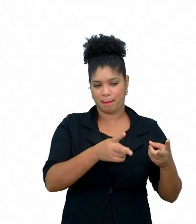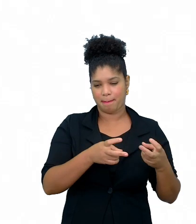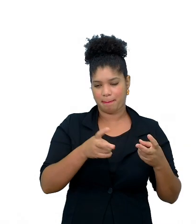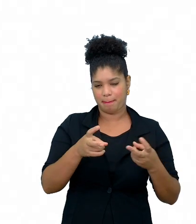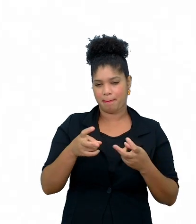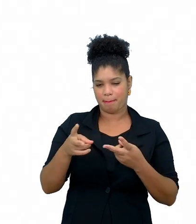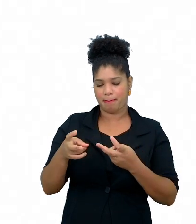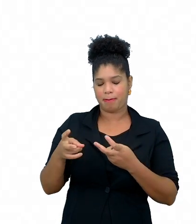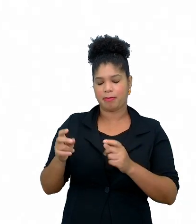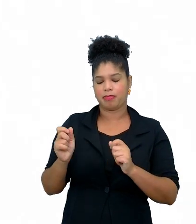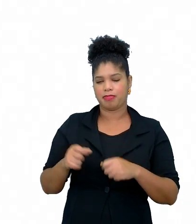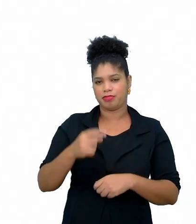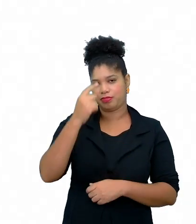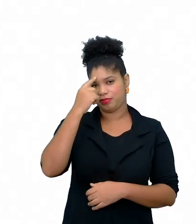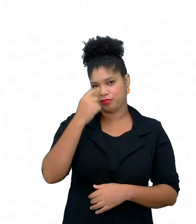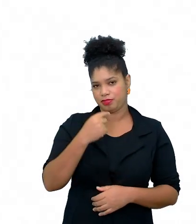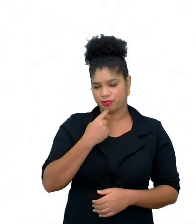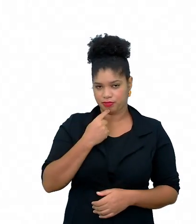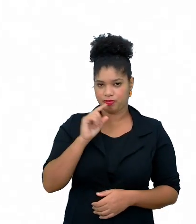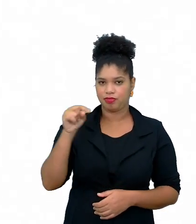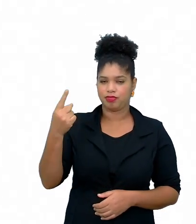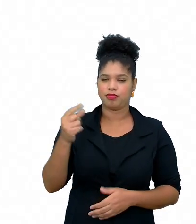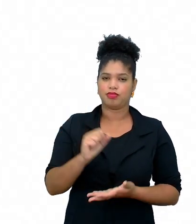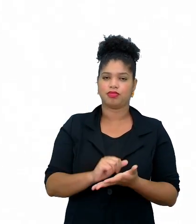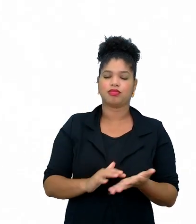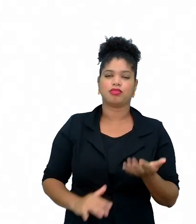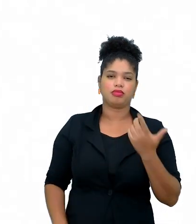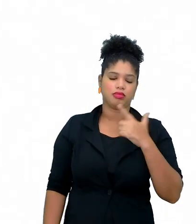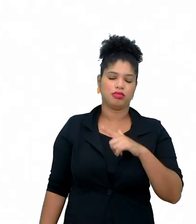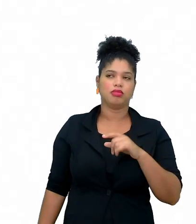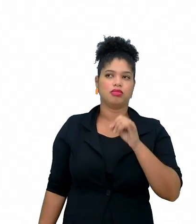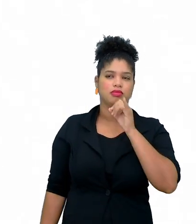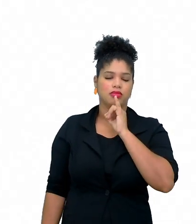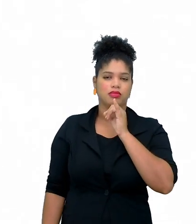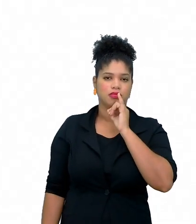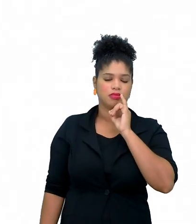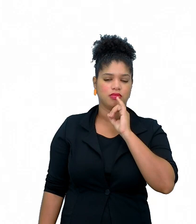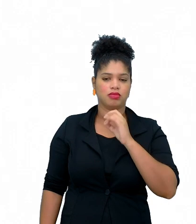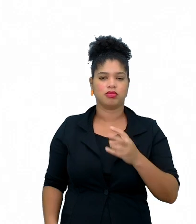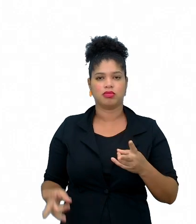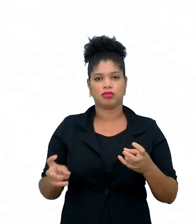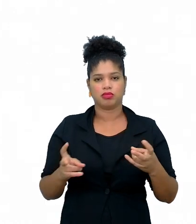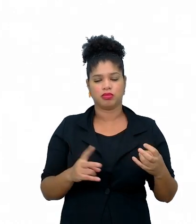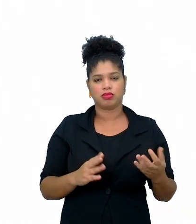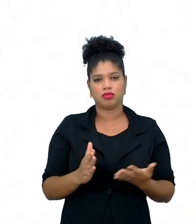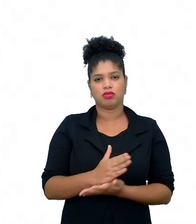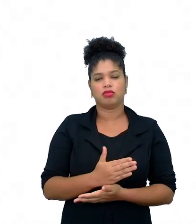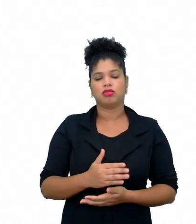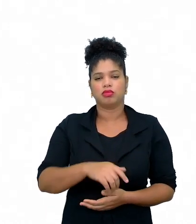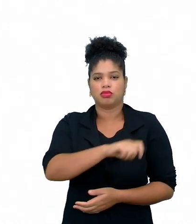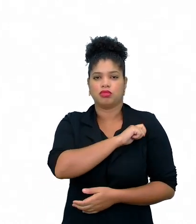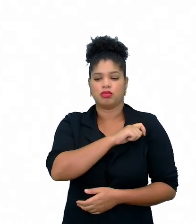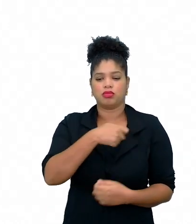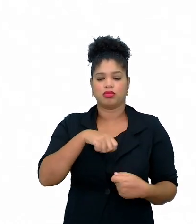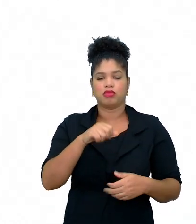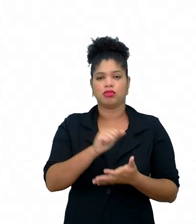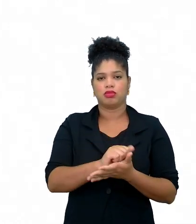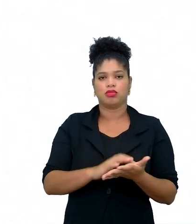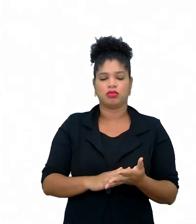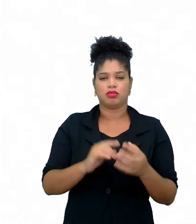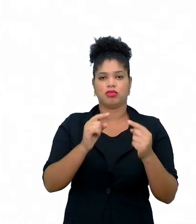você consegue personalizar as próximas atividades, né, por exemplo, identificar os alunos que precisam de atividades